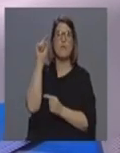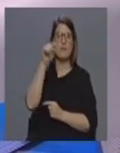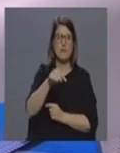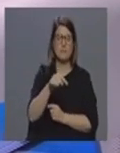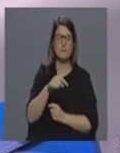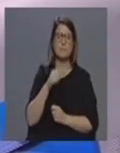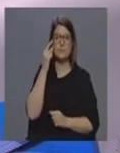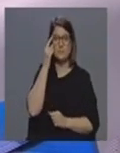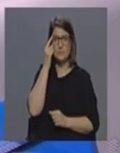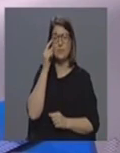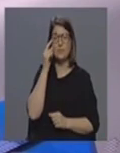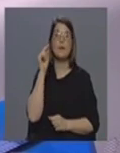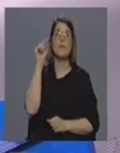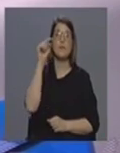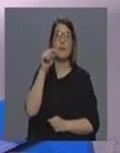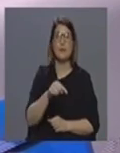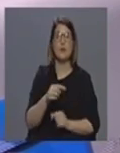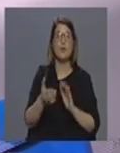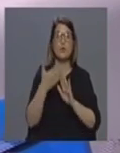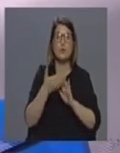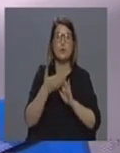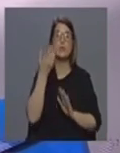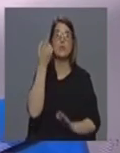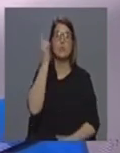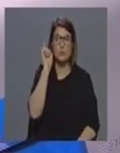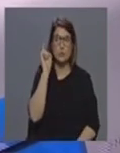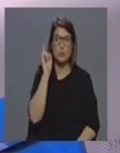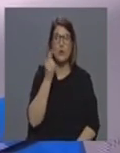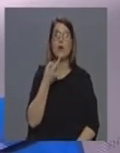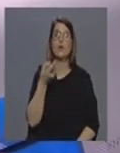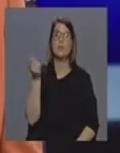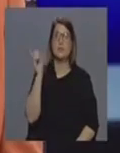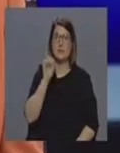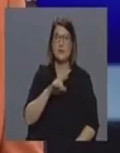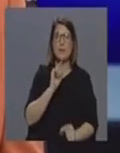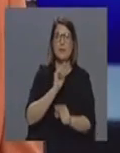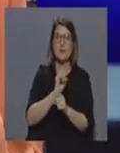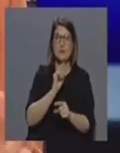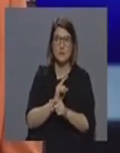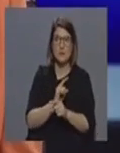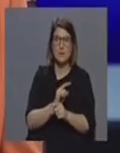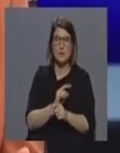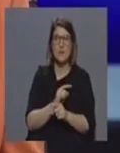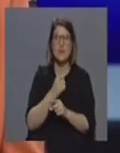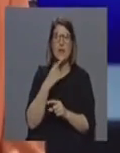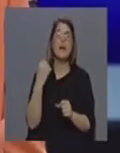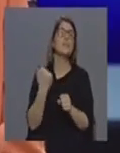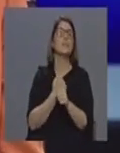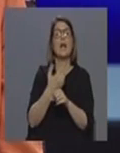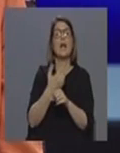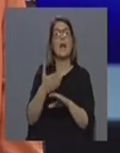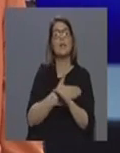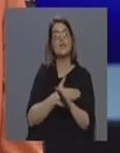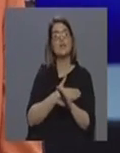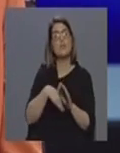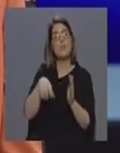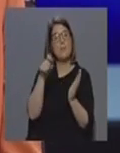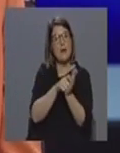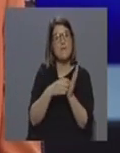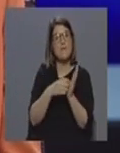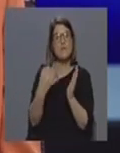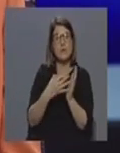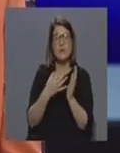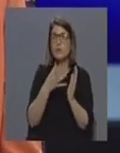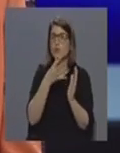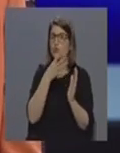para aparecerem nas consultas e não na urgência vamos aqui reforçar outra vez a mensagem que é estamos a falar de atividade programada normal não estamos a